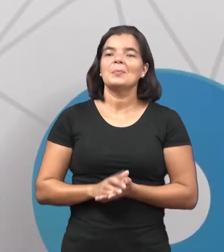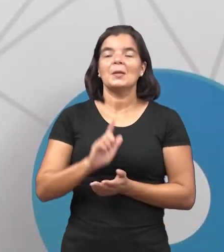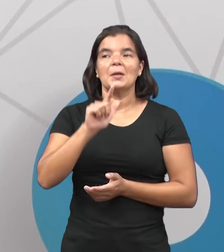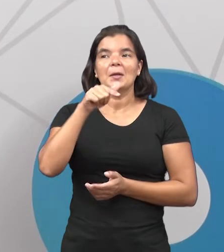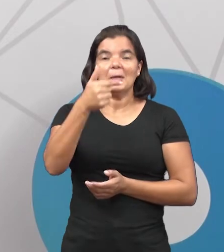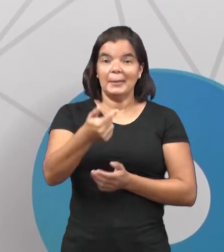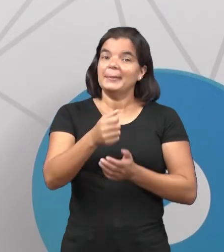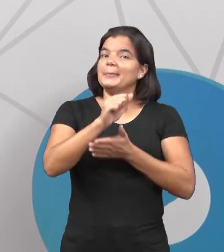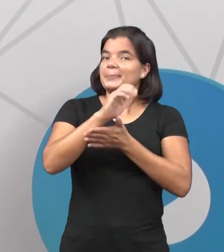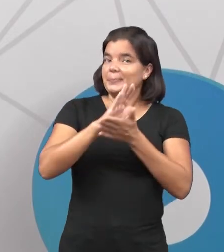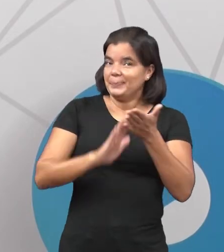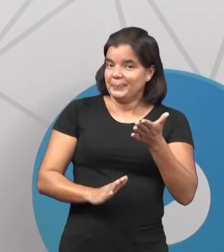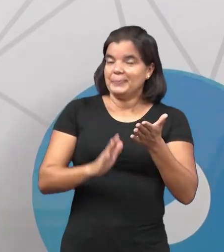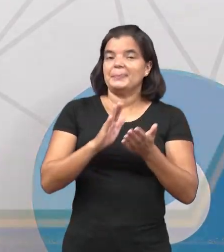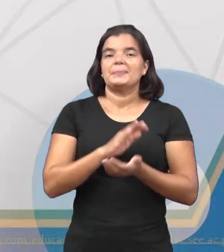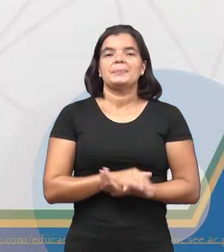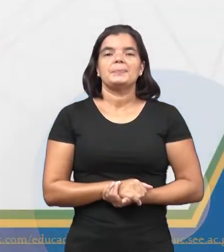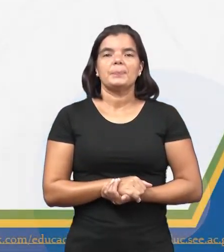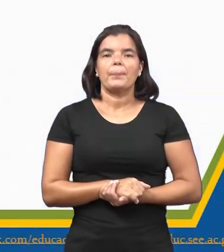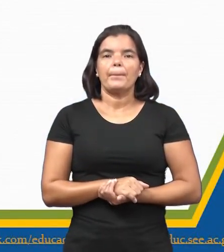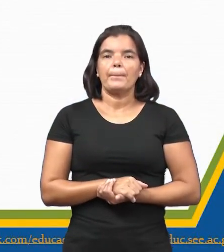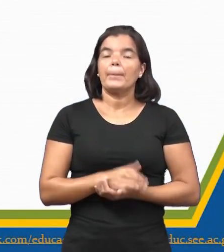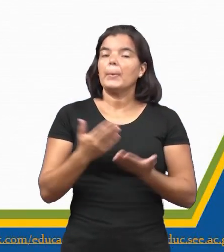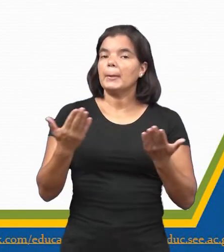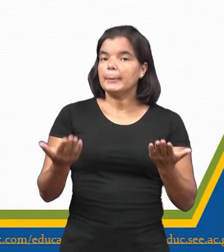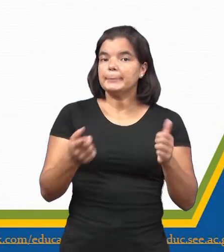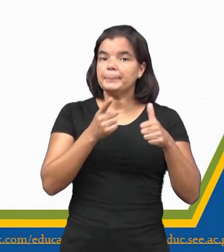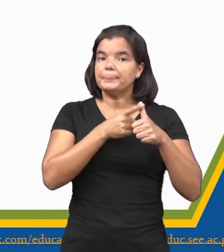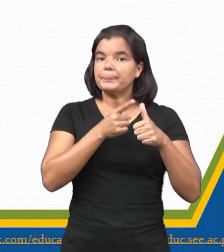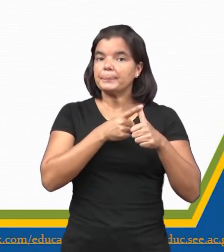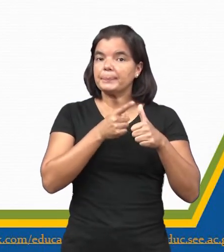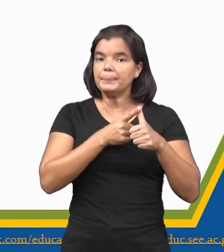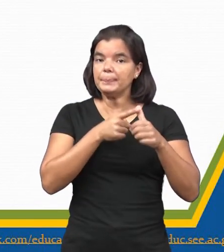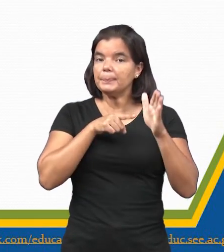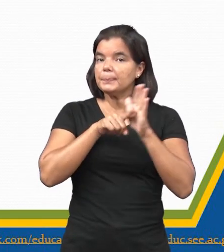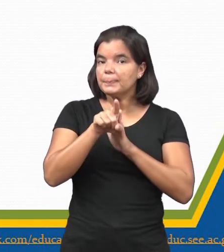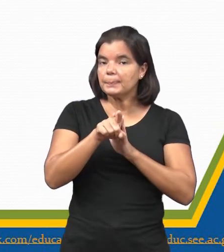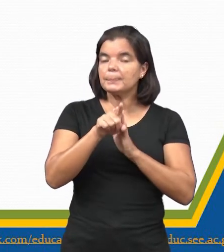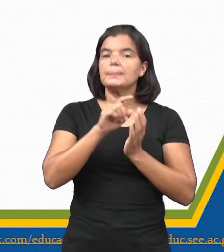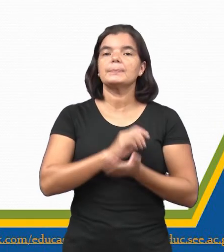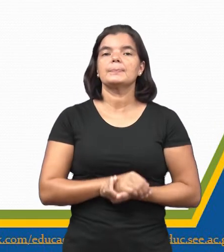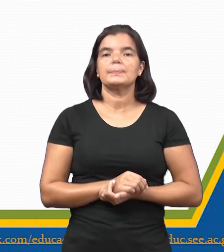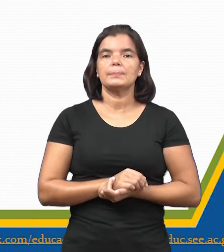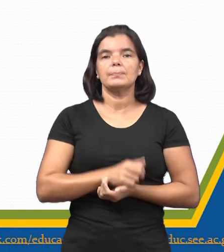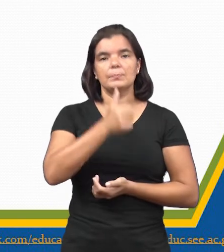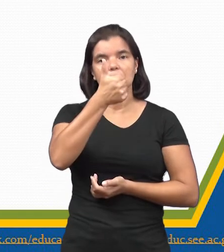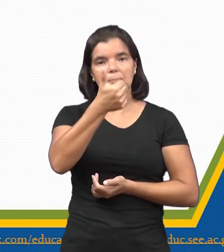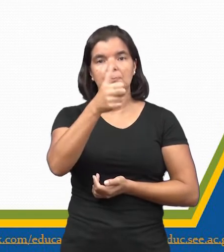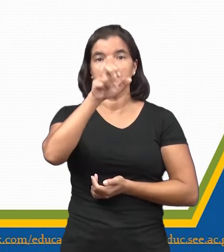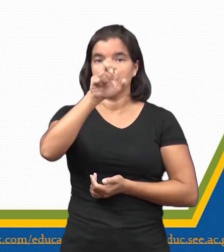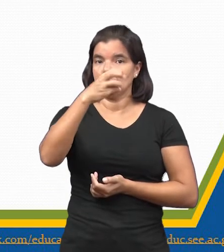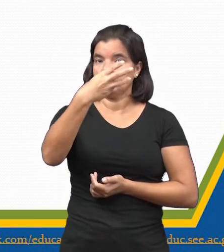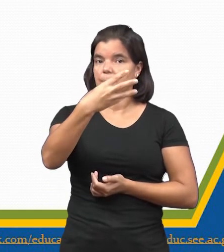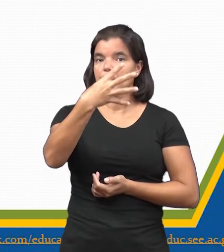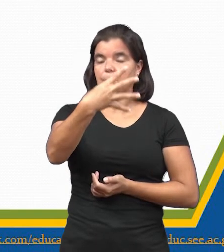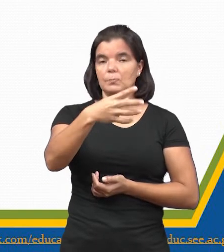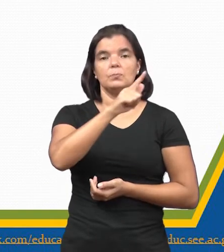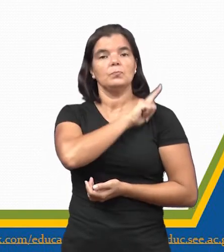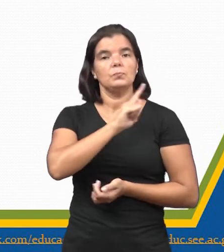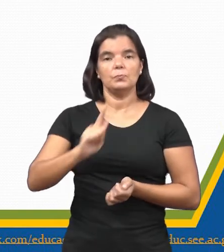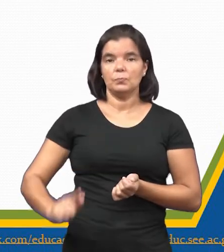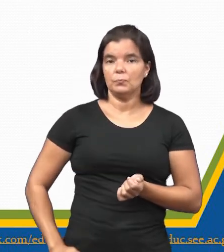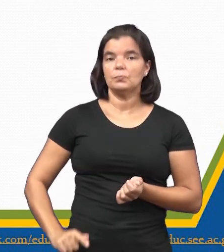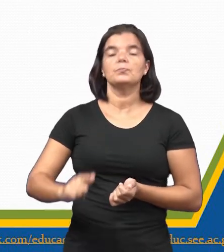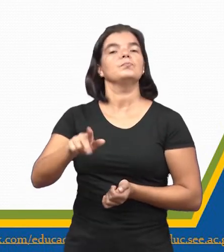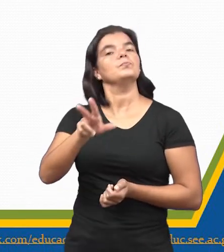para o exercitando. Exercitando. Primeira questão. Em 1534, o governo